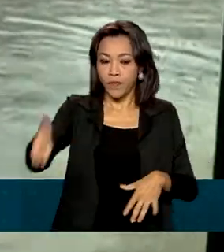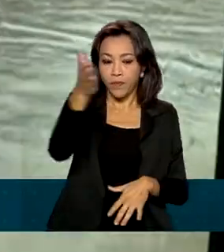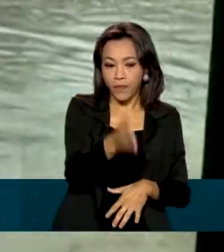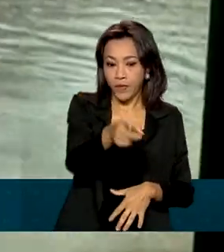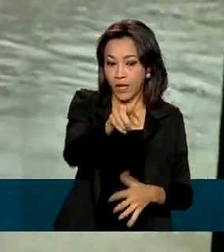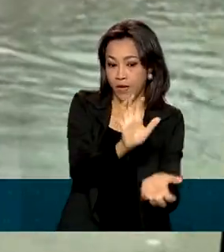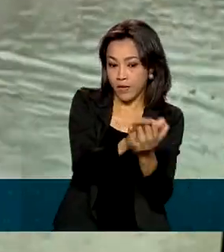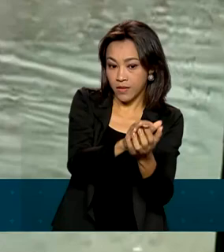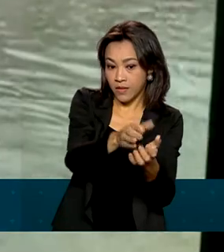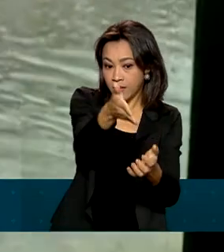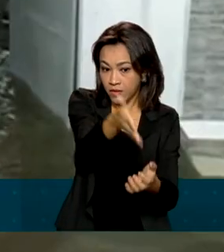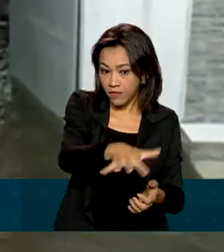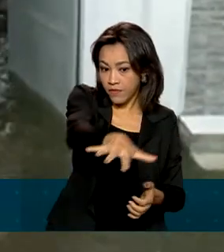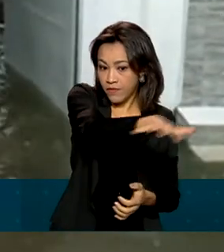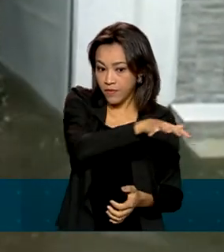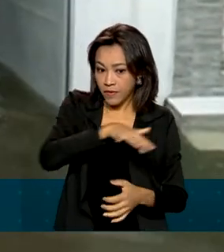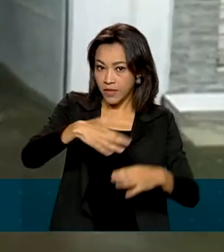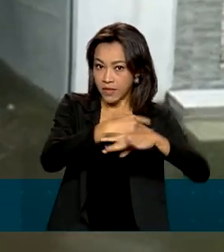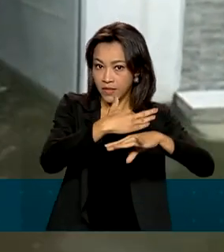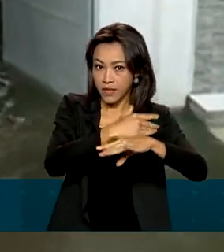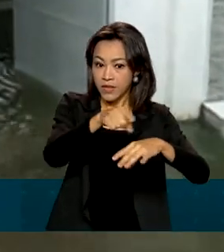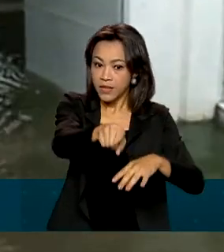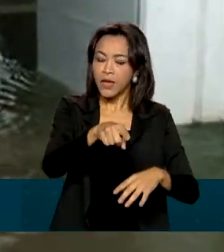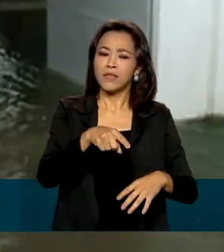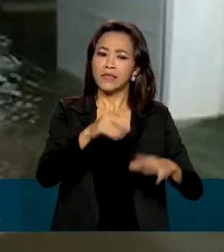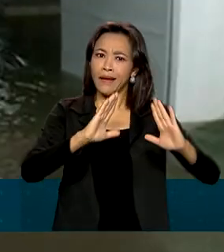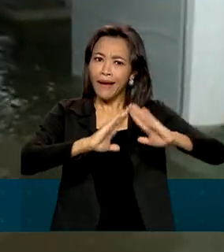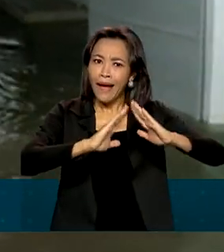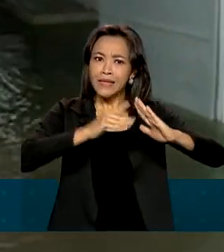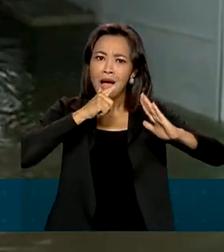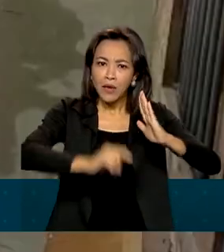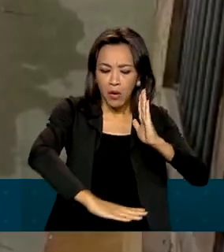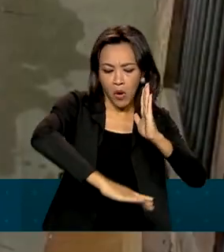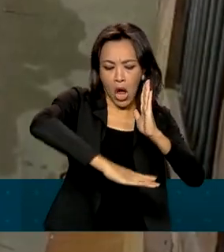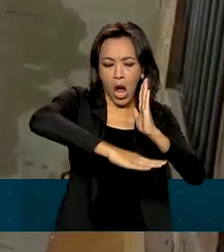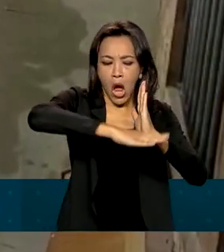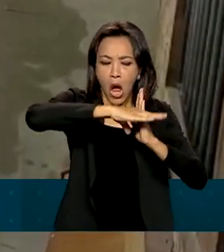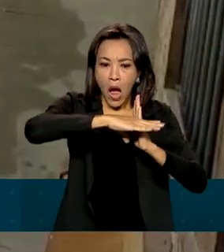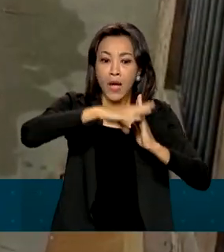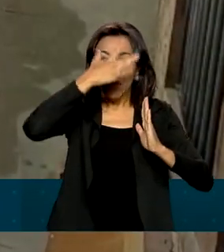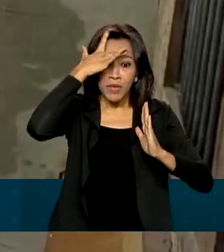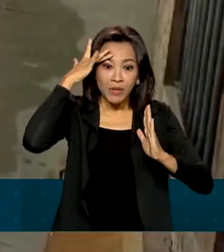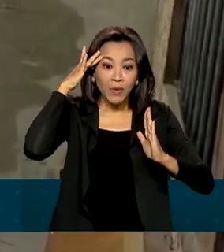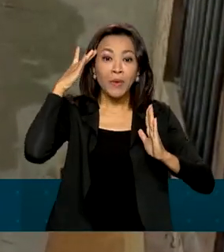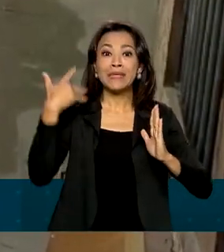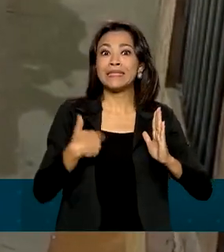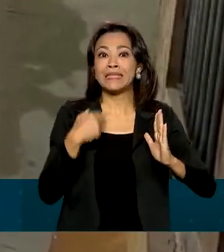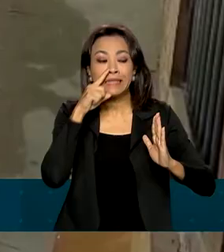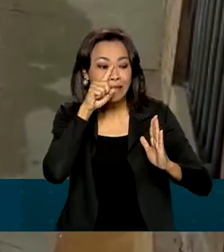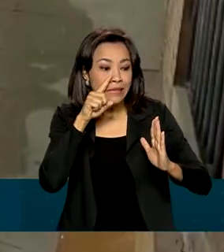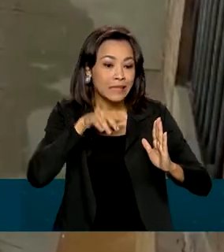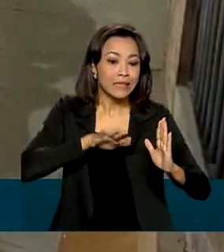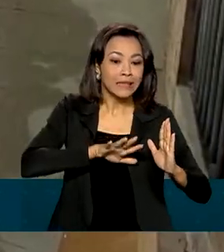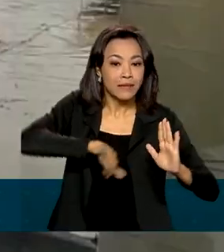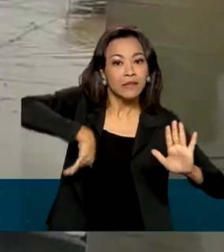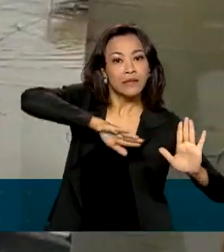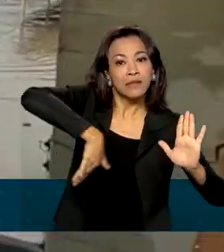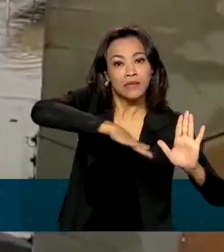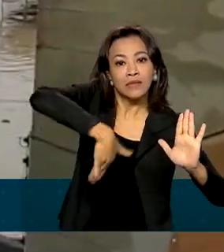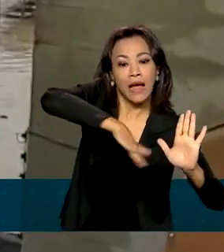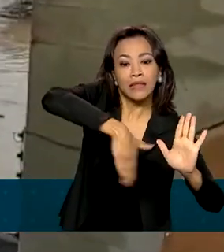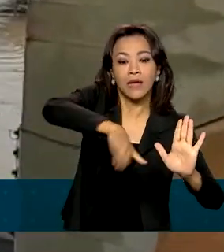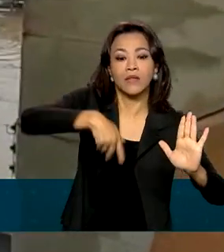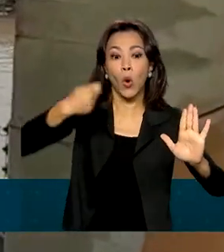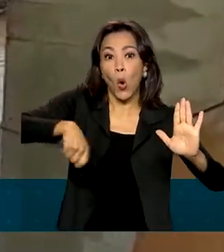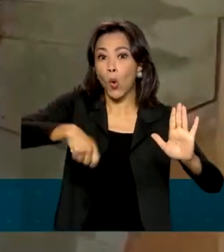metropolitana de Recife, casas ficaram parcialmente submersas e pessoas ilhadas se arriscaram nadando ou